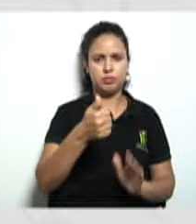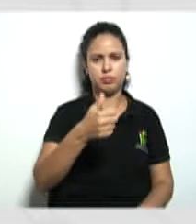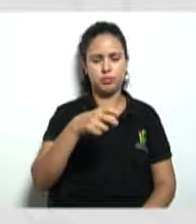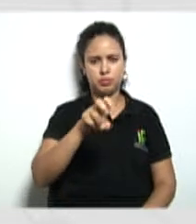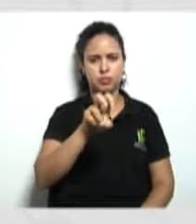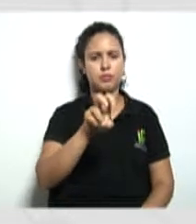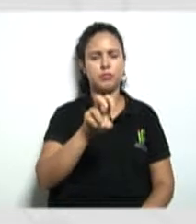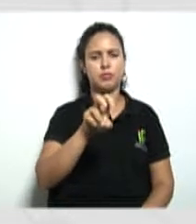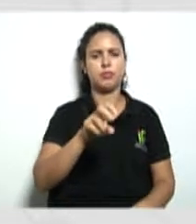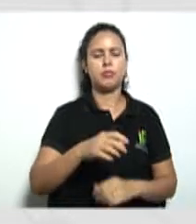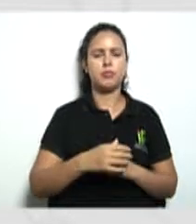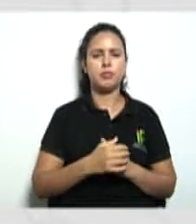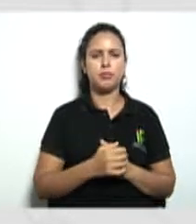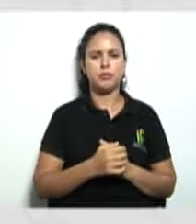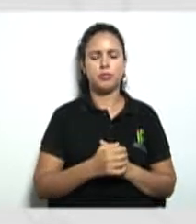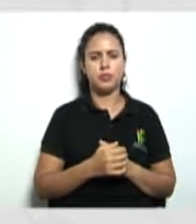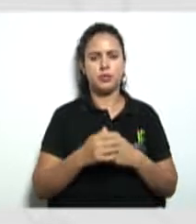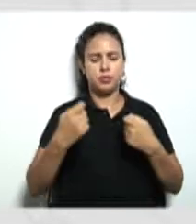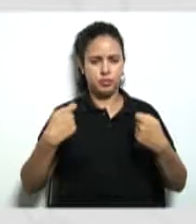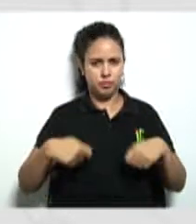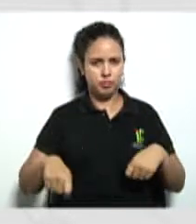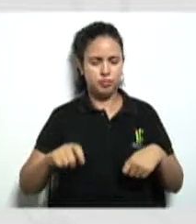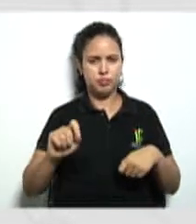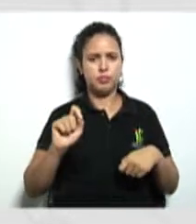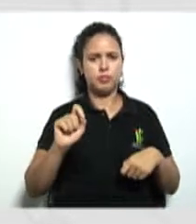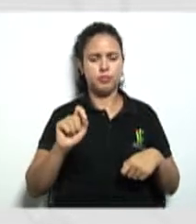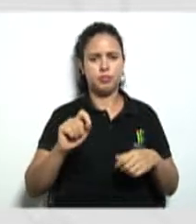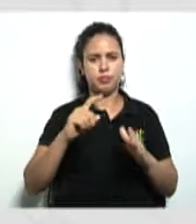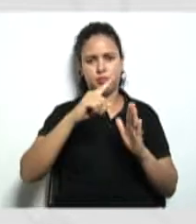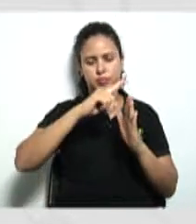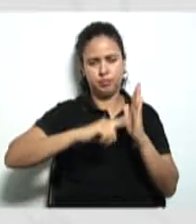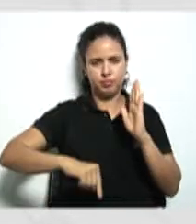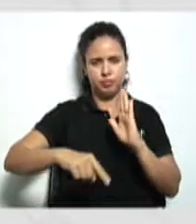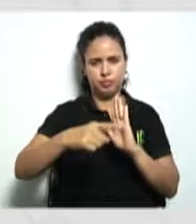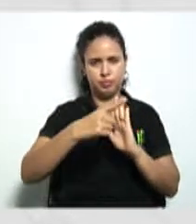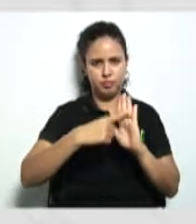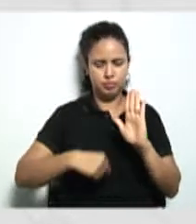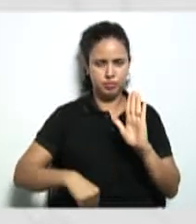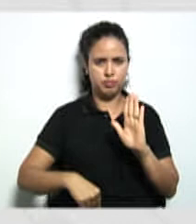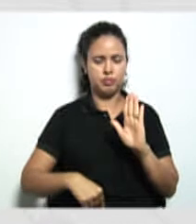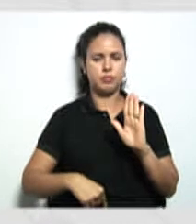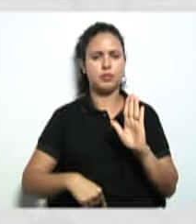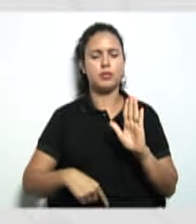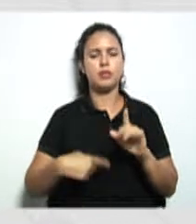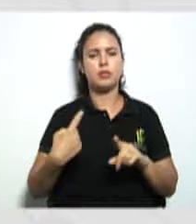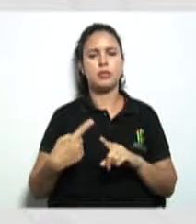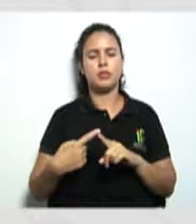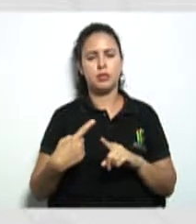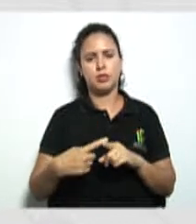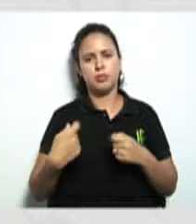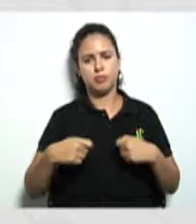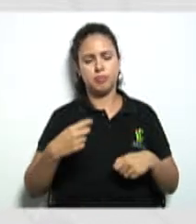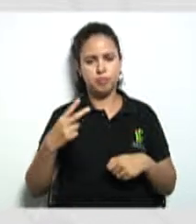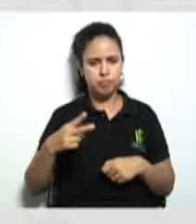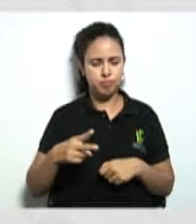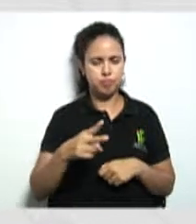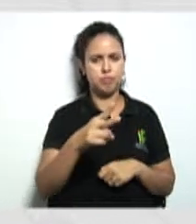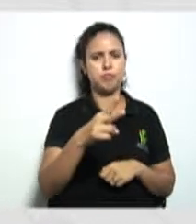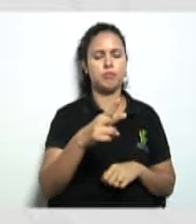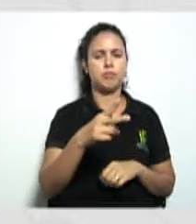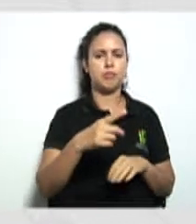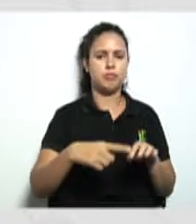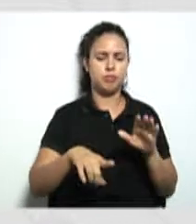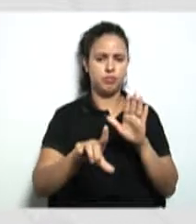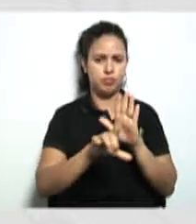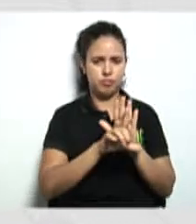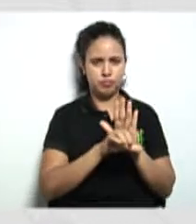Constituição, ela deverá ser o que? Anulado. Por que? Tem que seguir tudo o que está previsto na